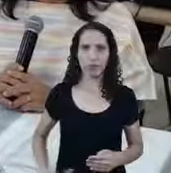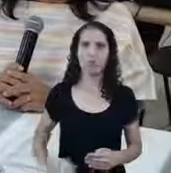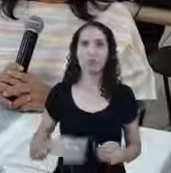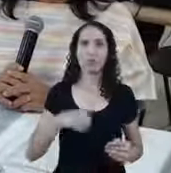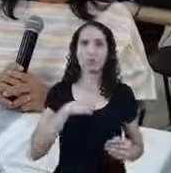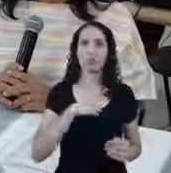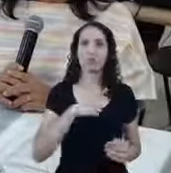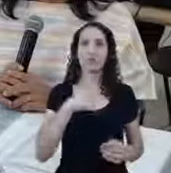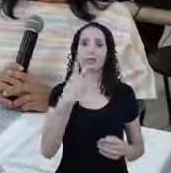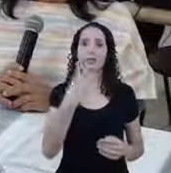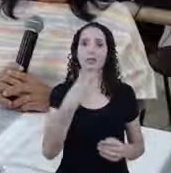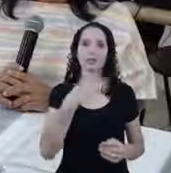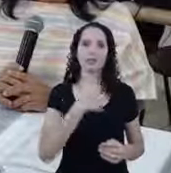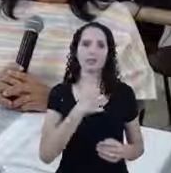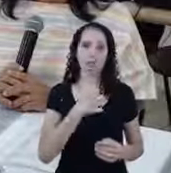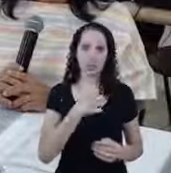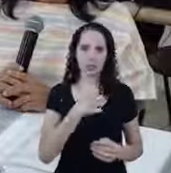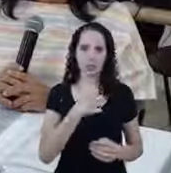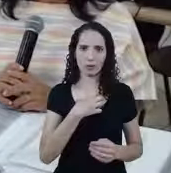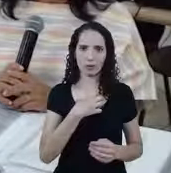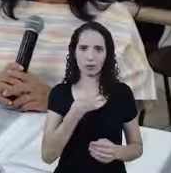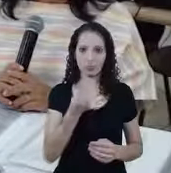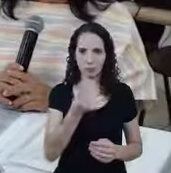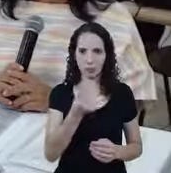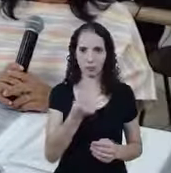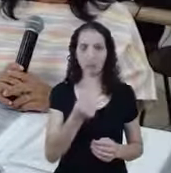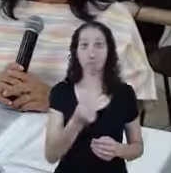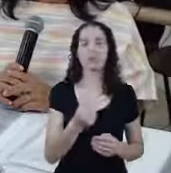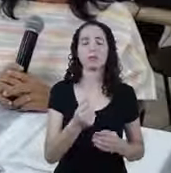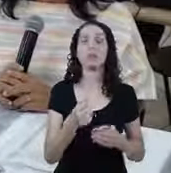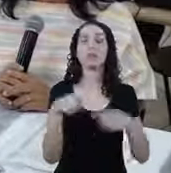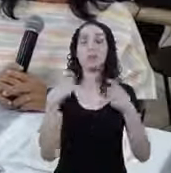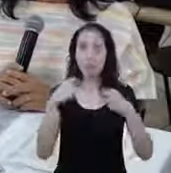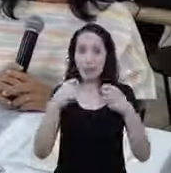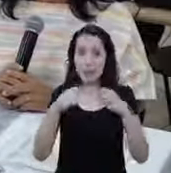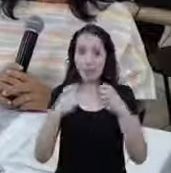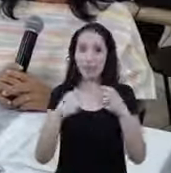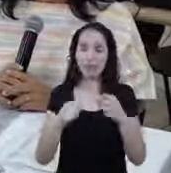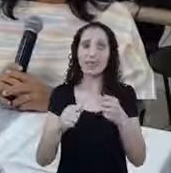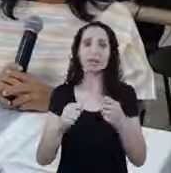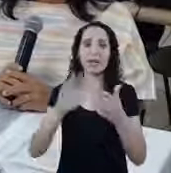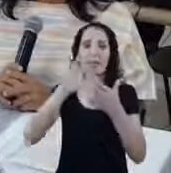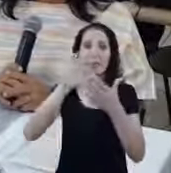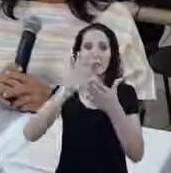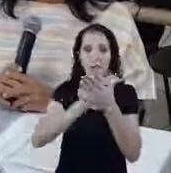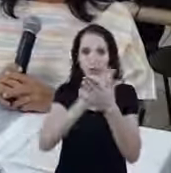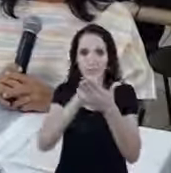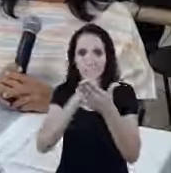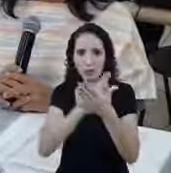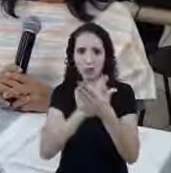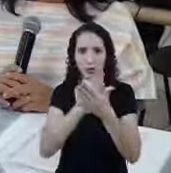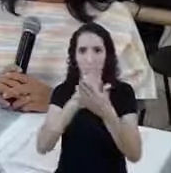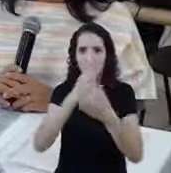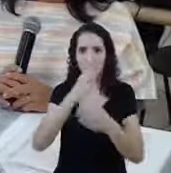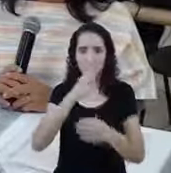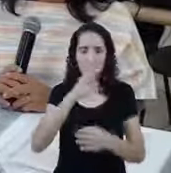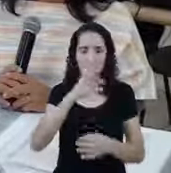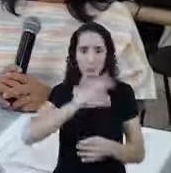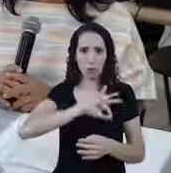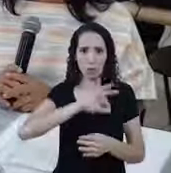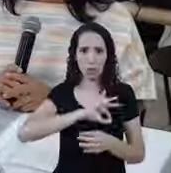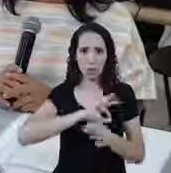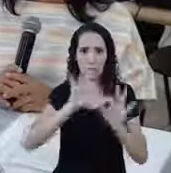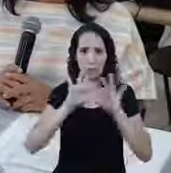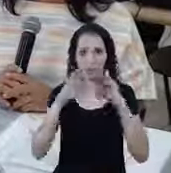Para ver quem vai ter direito Quando a renda per capita Dividida pelo número de membros Não ultrapasse Meio salário mínimo E quando a renda total Da família